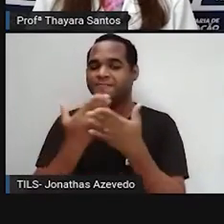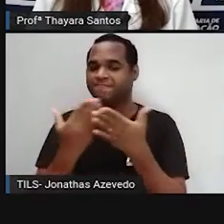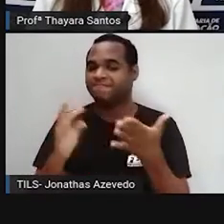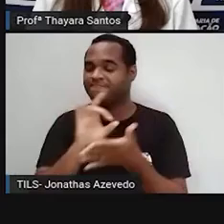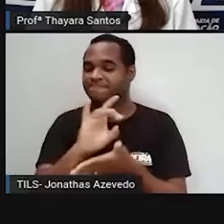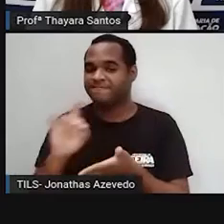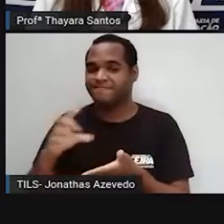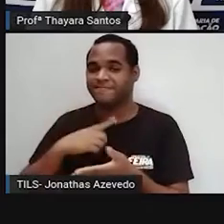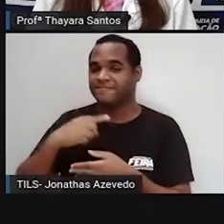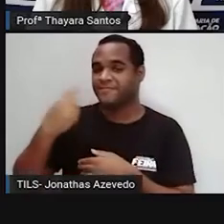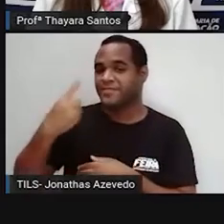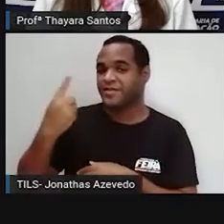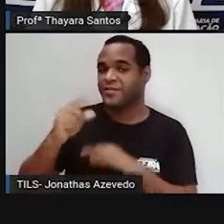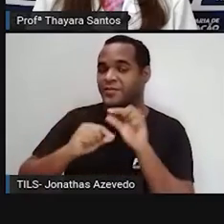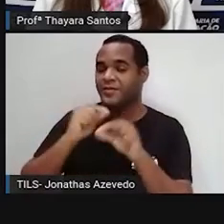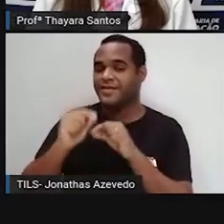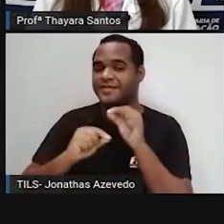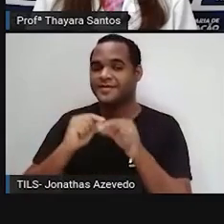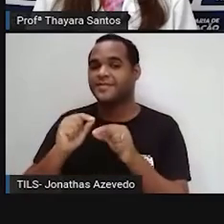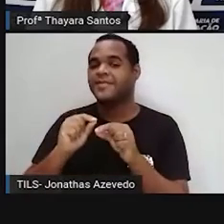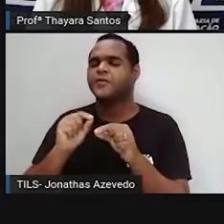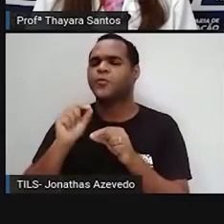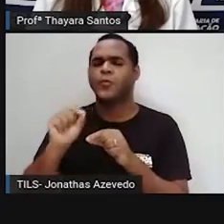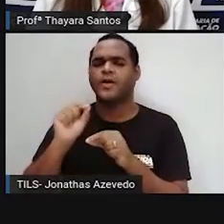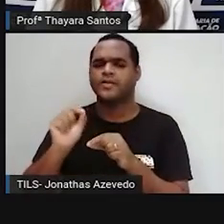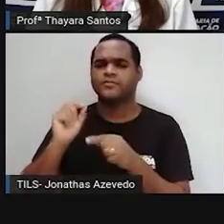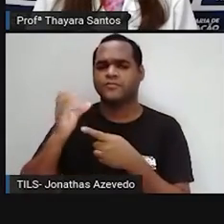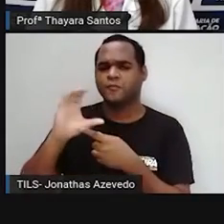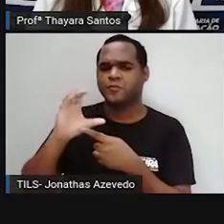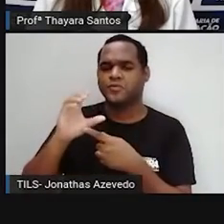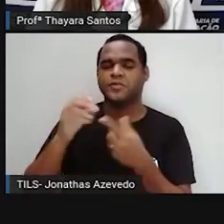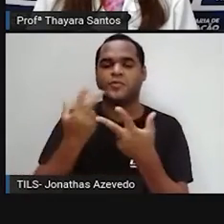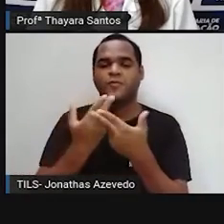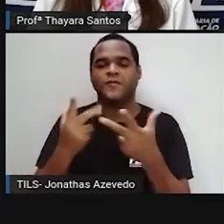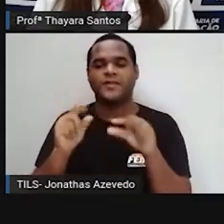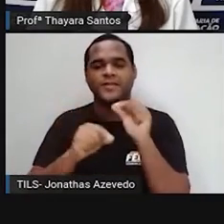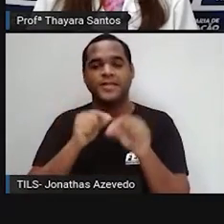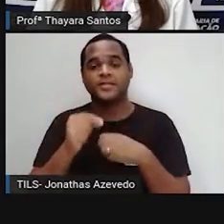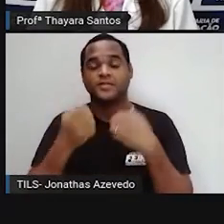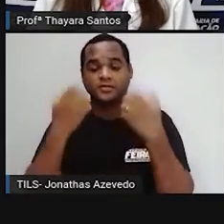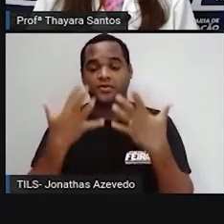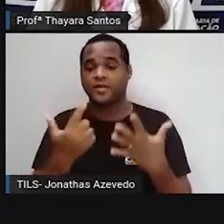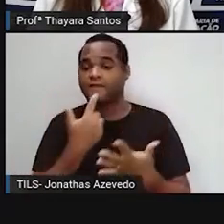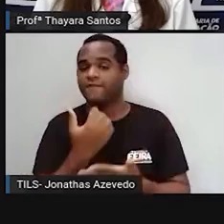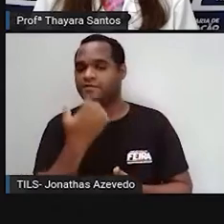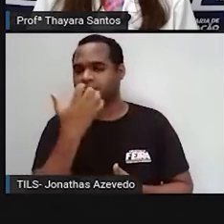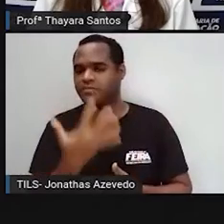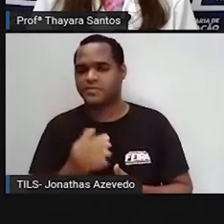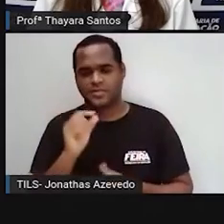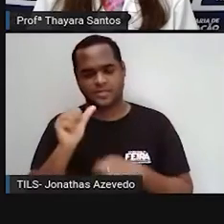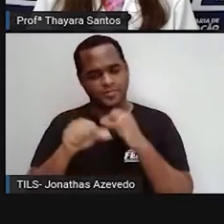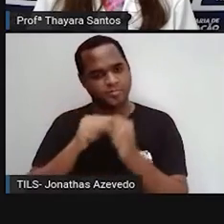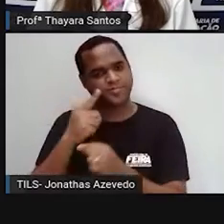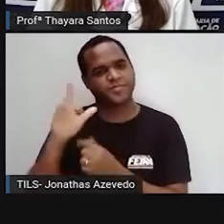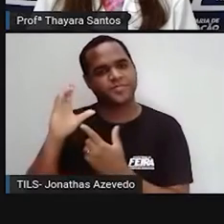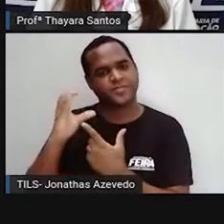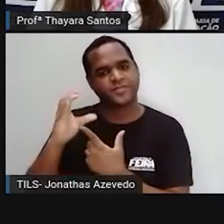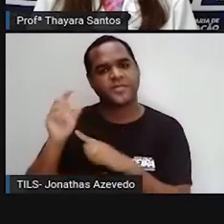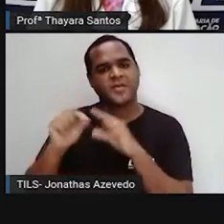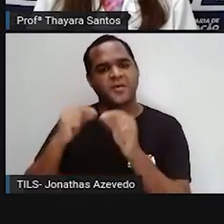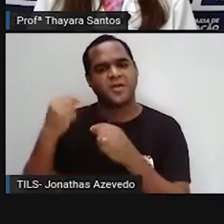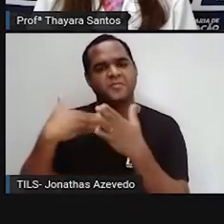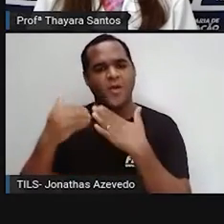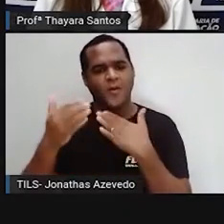lá. Primeiro, o que são as mudanças climáticas, que a gente tem ouvido tanto falar por aí? As mudanças climáticas são qualquer